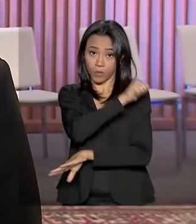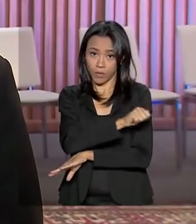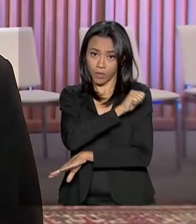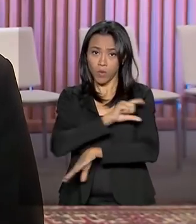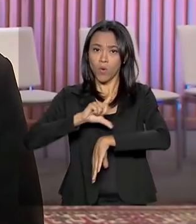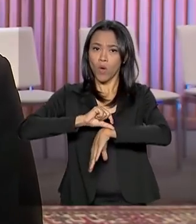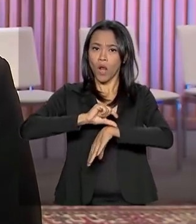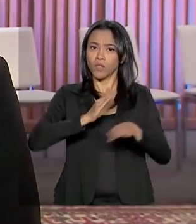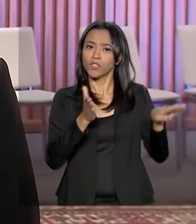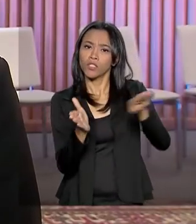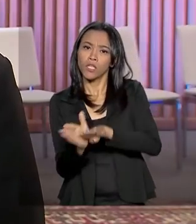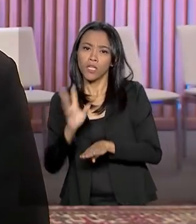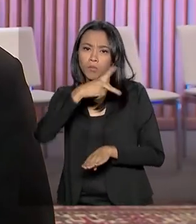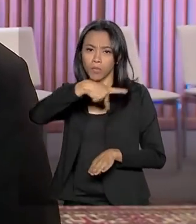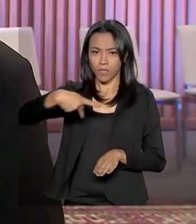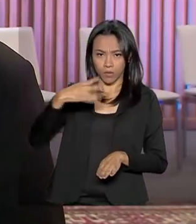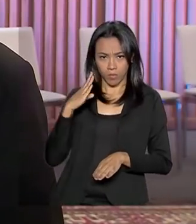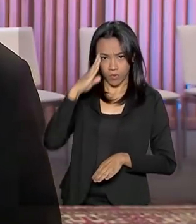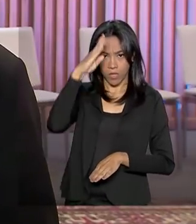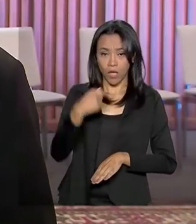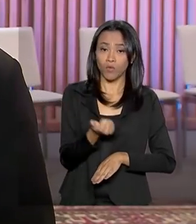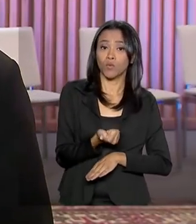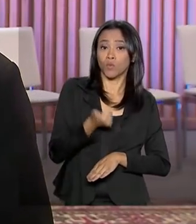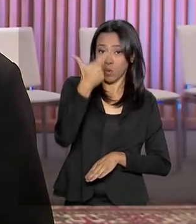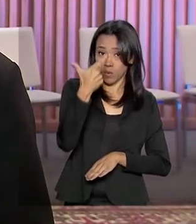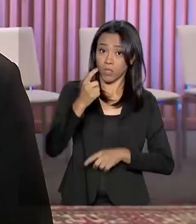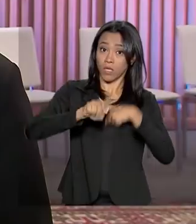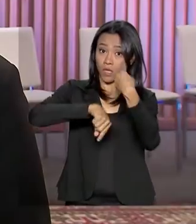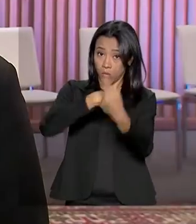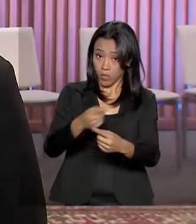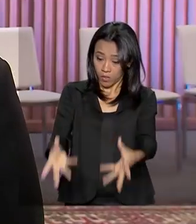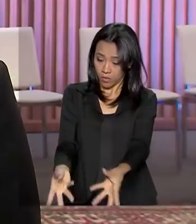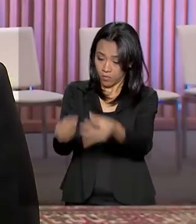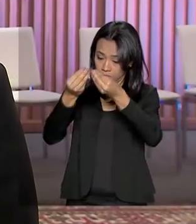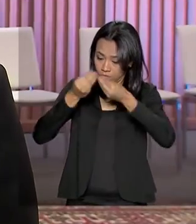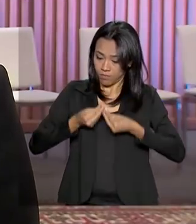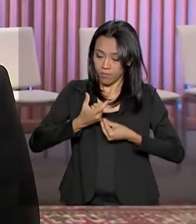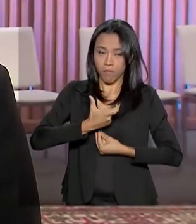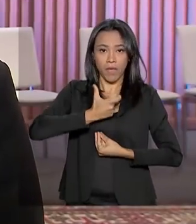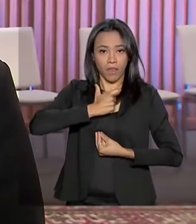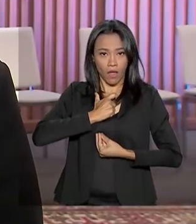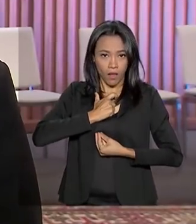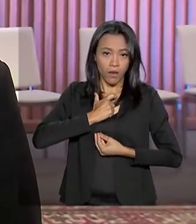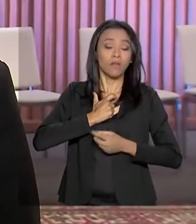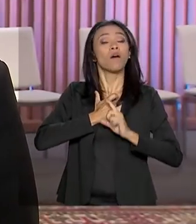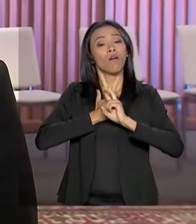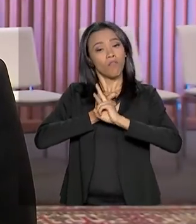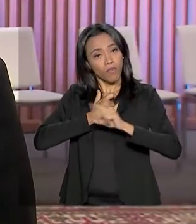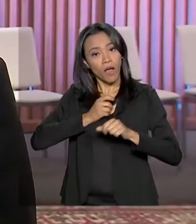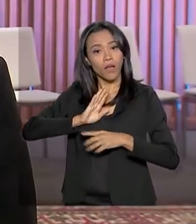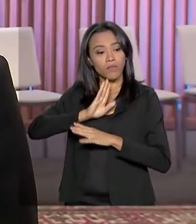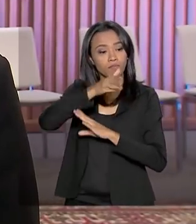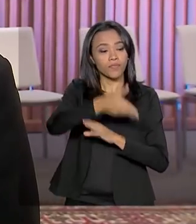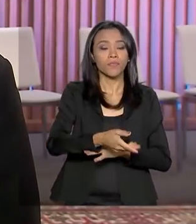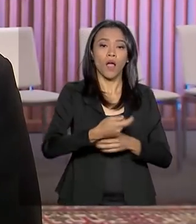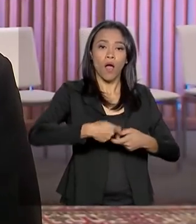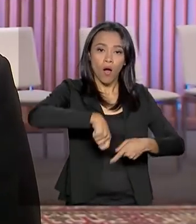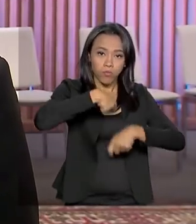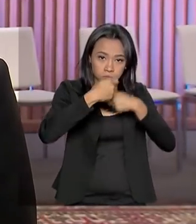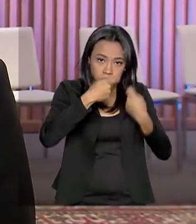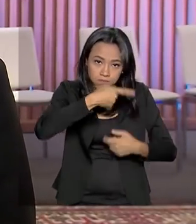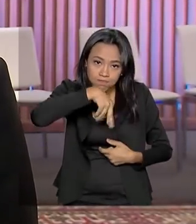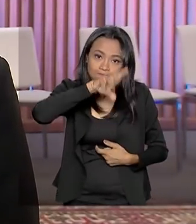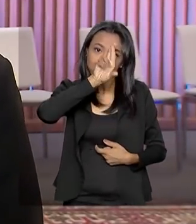prevista para o meio-dia. Depois de ganhar a medalha do mérito industrial, Jair Bolsonaro vai almoçar com o presidente da Ferjã